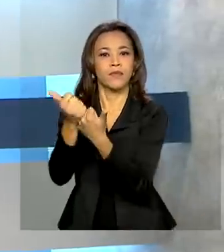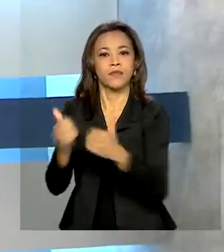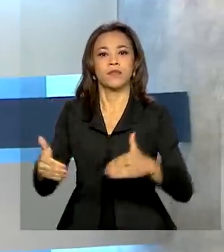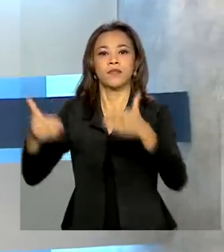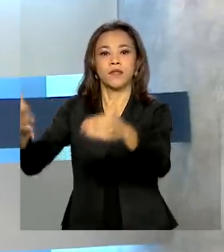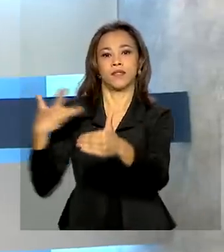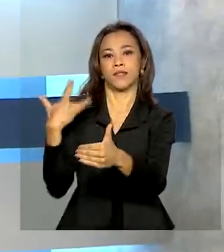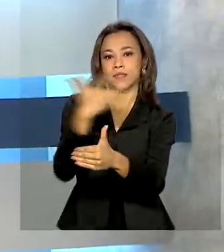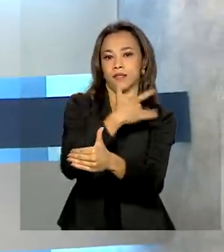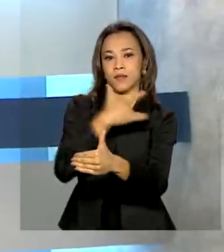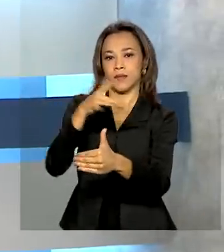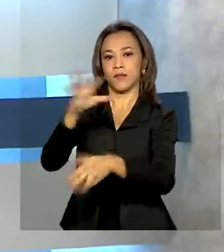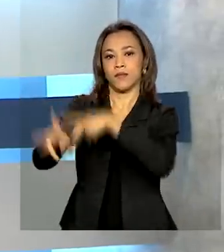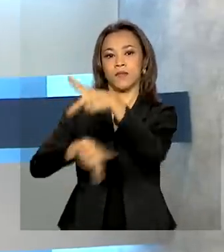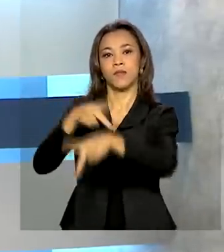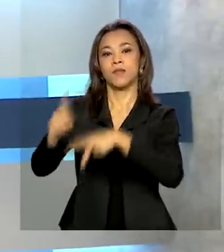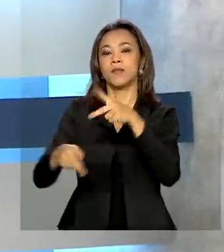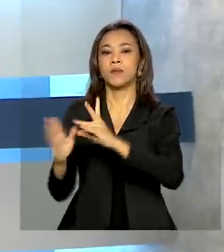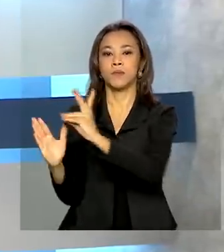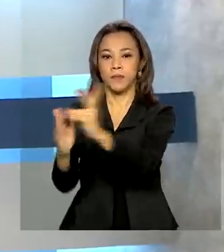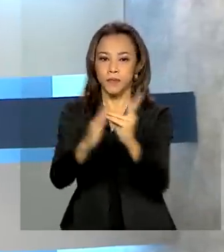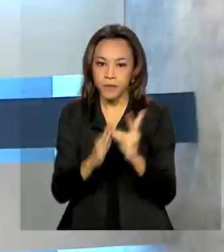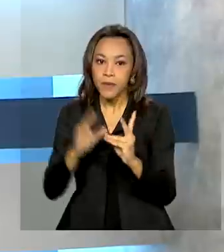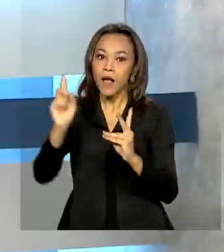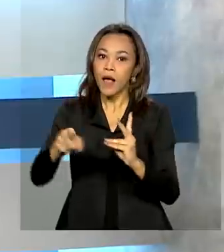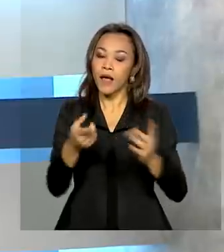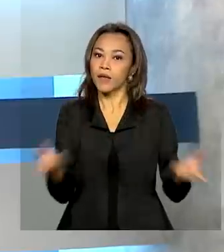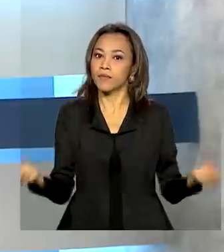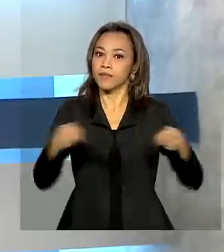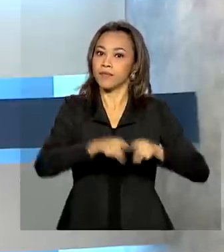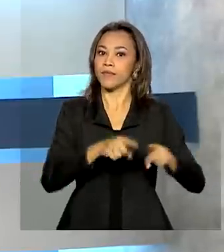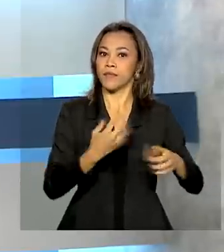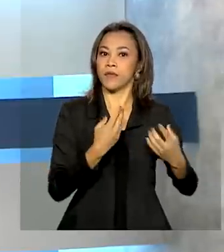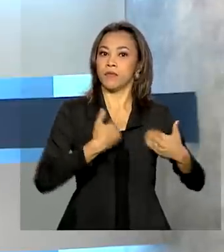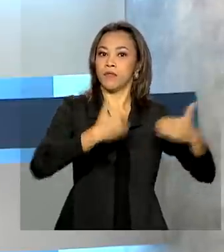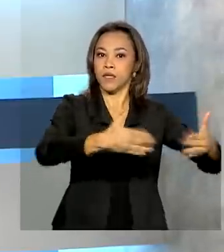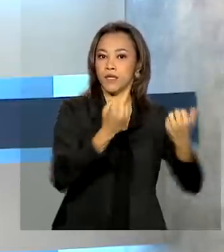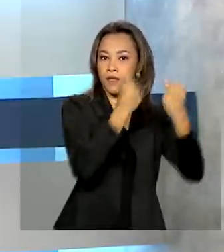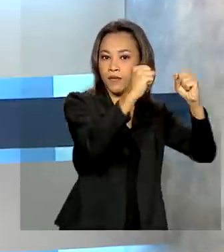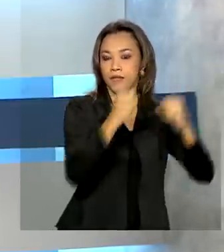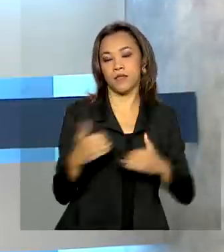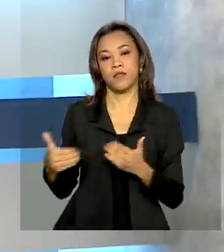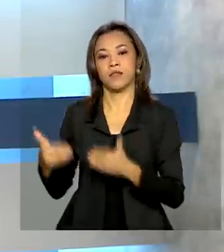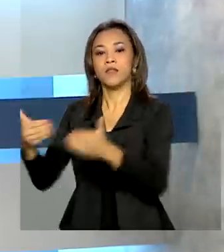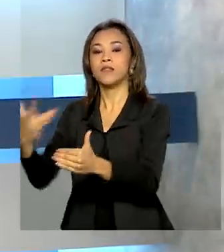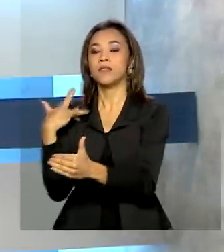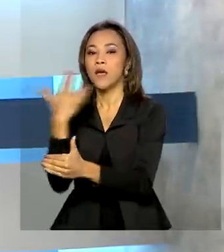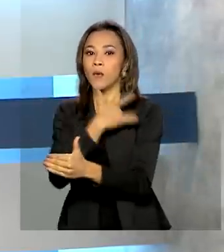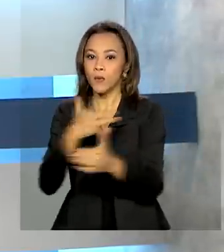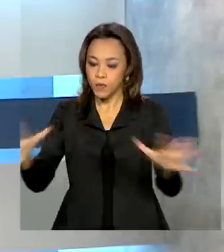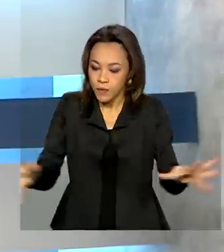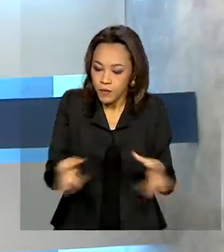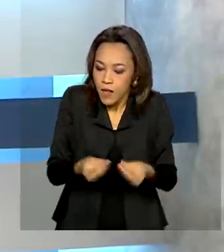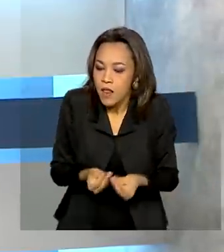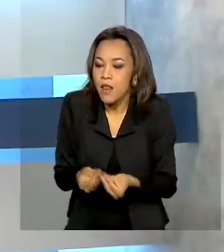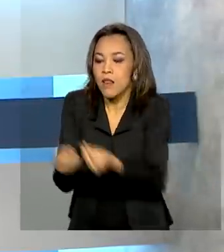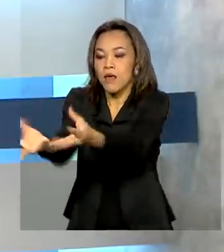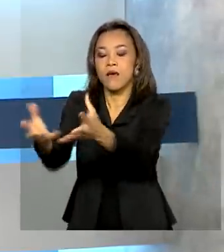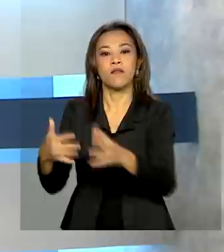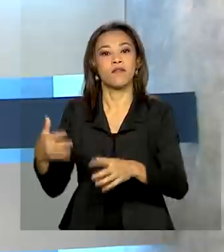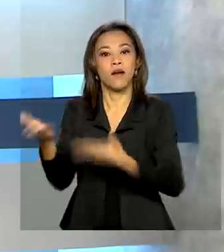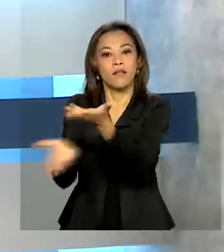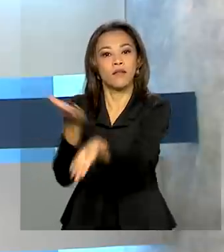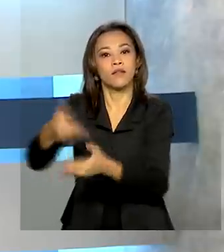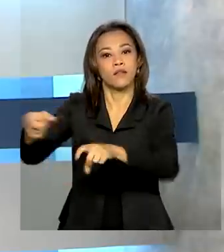população indígena. Iniciativa conjunta dos Ministérios da Defesa e da Saúde leva atendimento médico às aldeias do